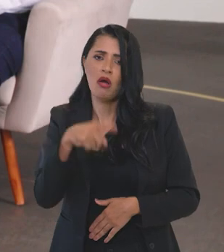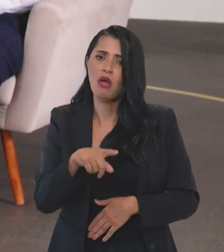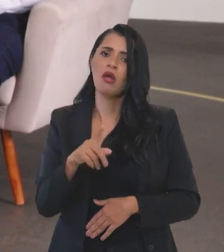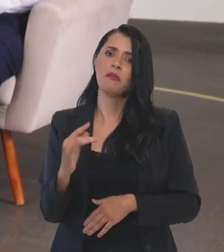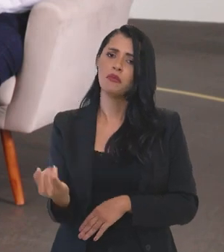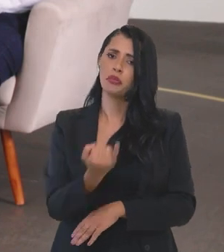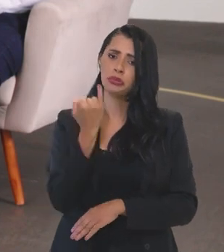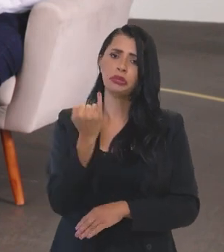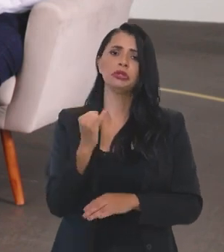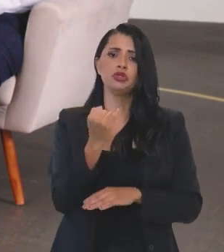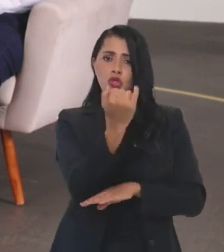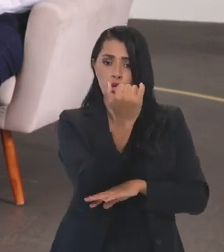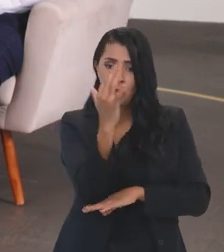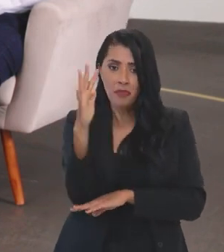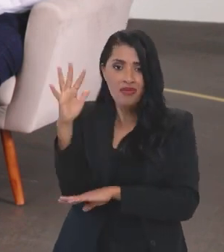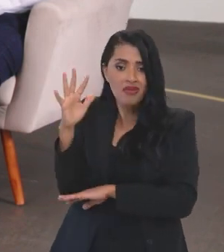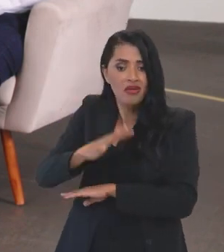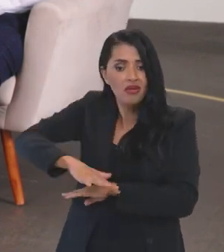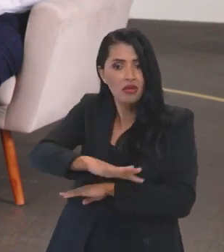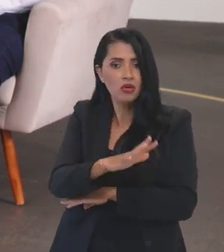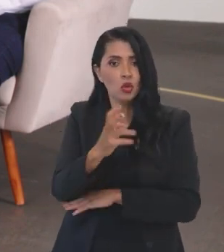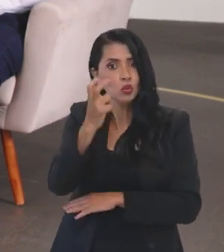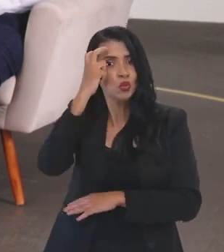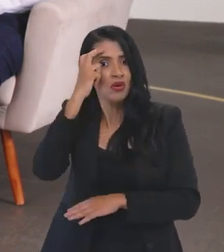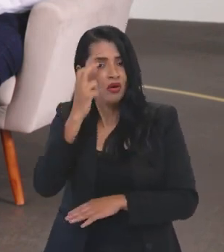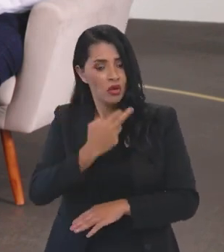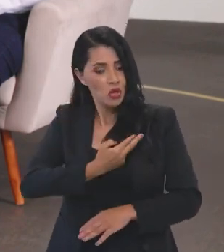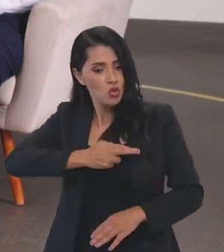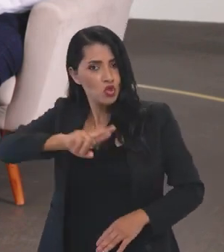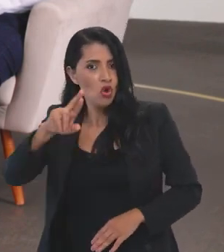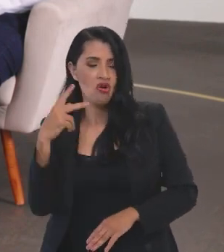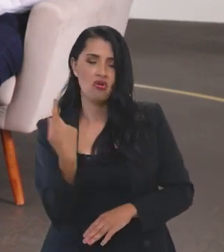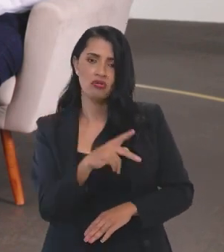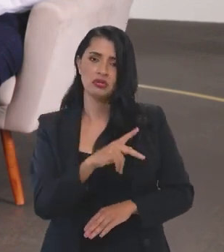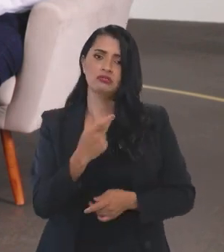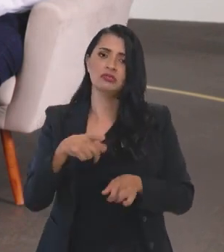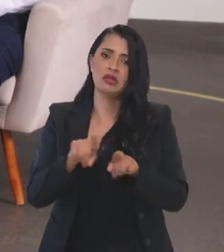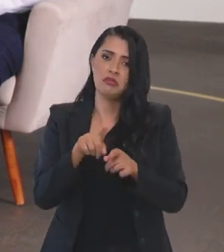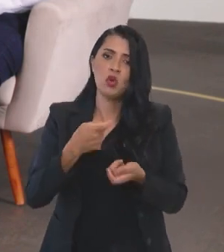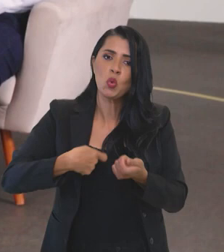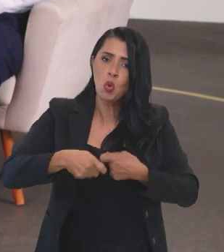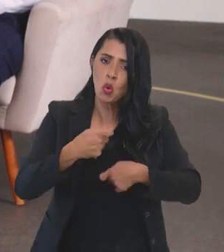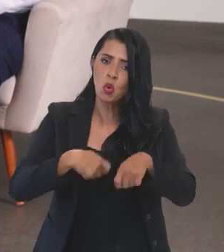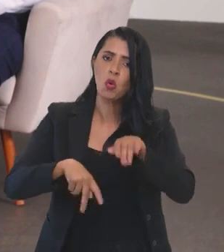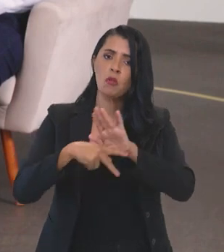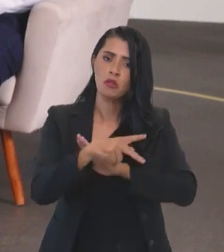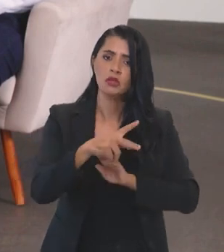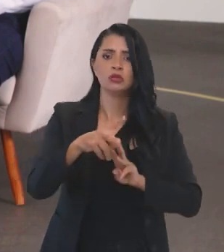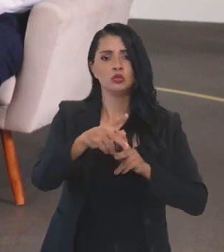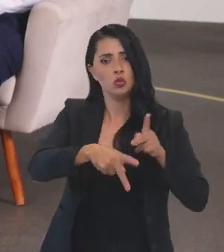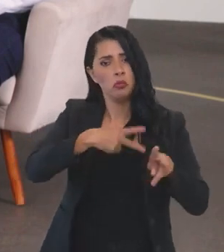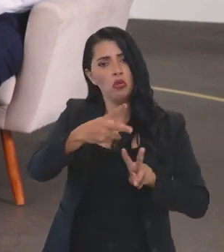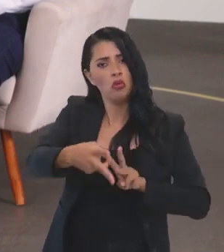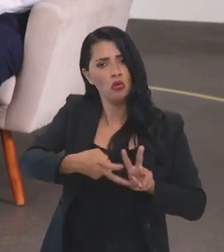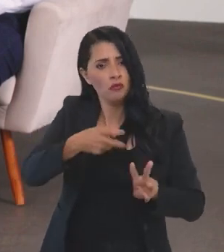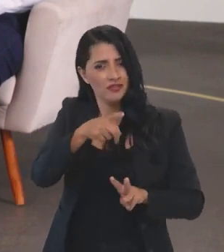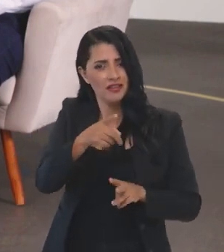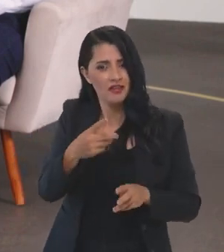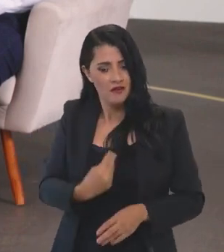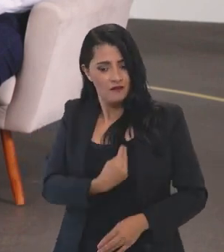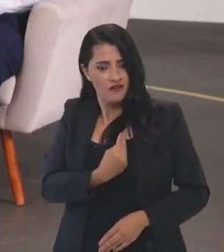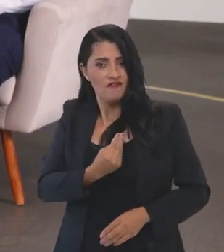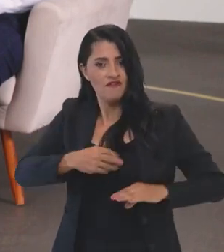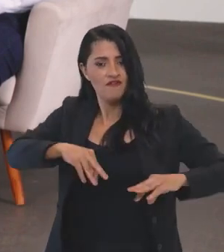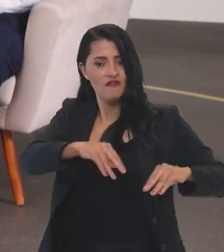essenciais ao meio ambiente, a questão cultural, religiosa, e as econômicas também, porque, para